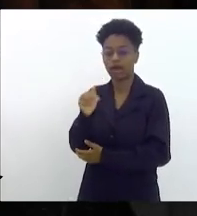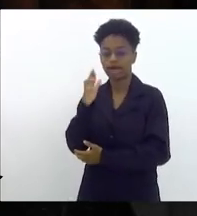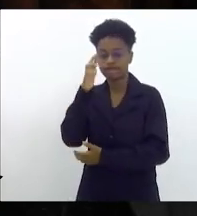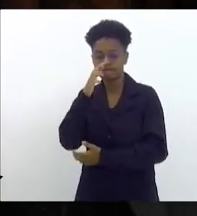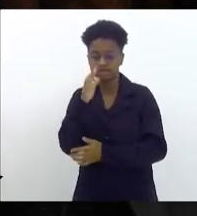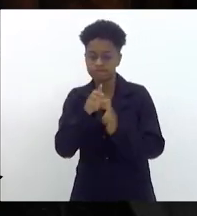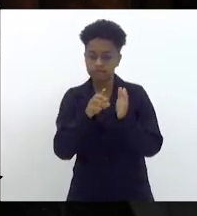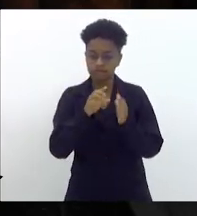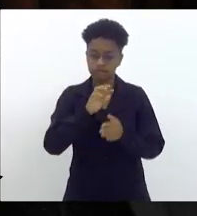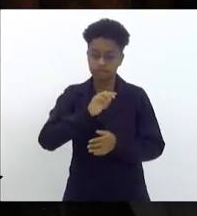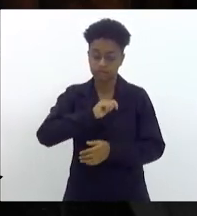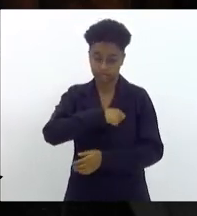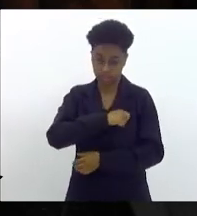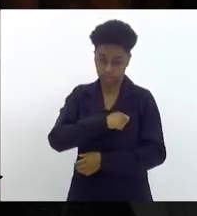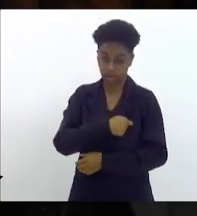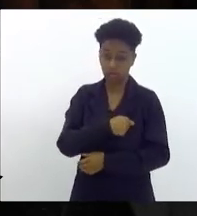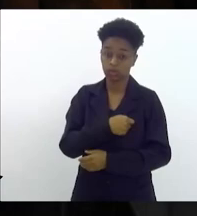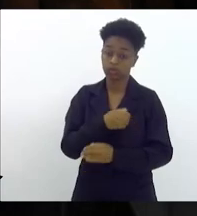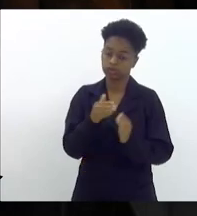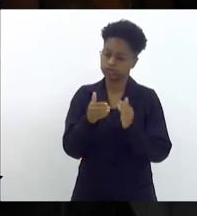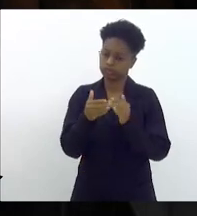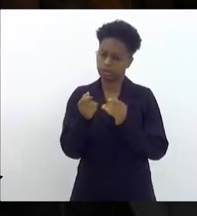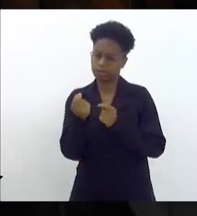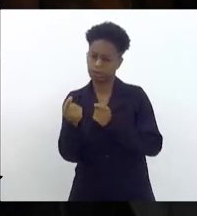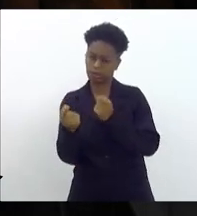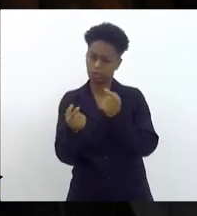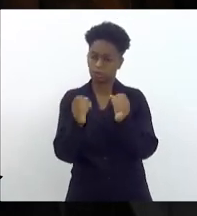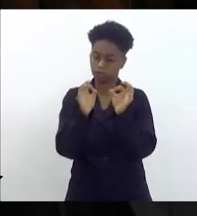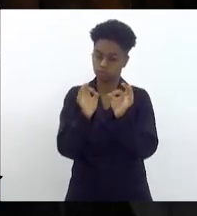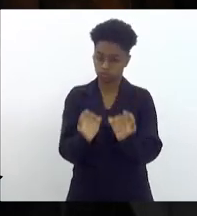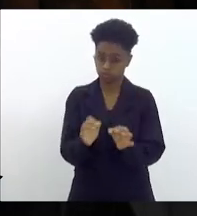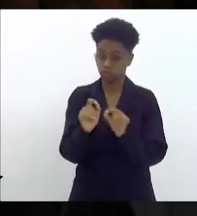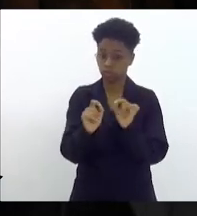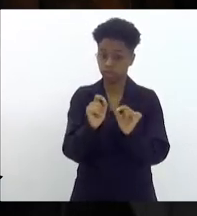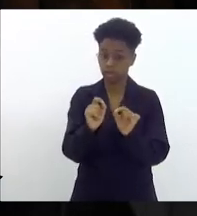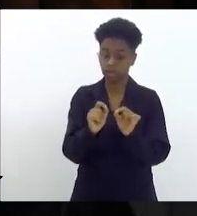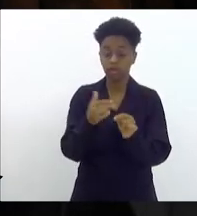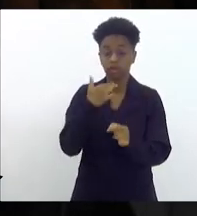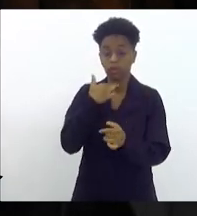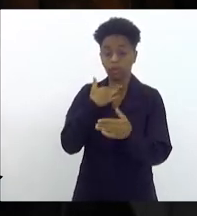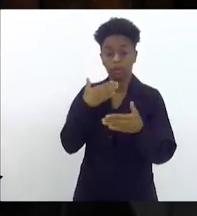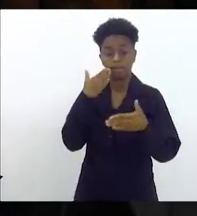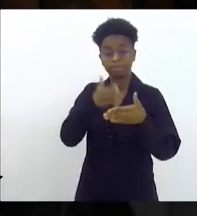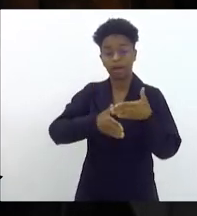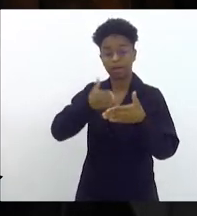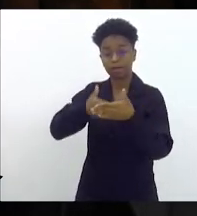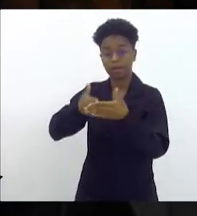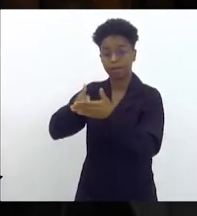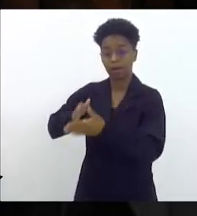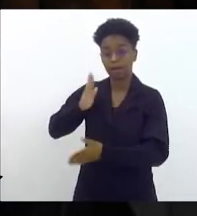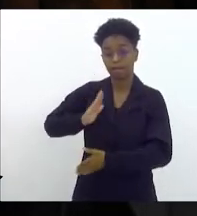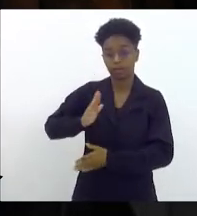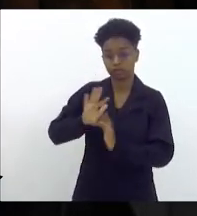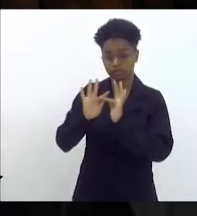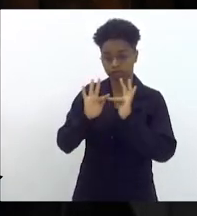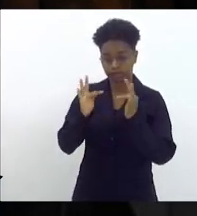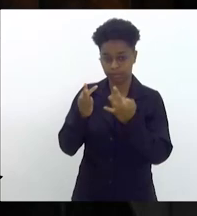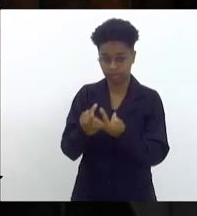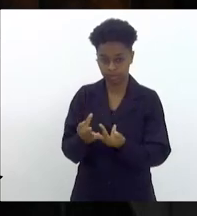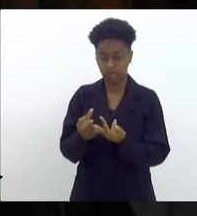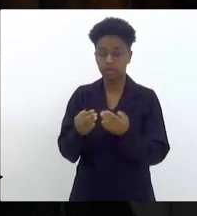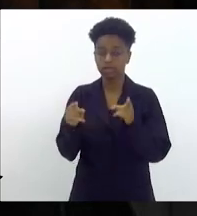exceção, e justa exceção, de não limitar a Bolsa Família e